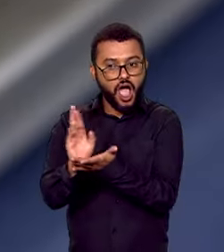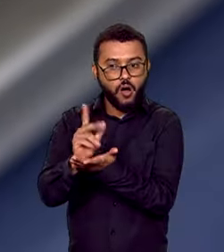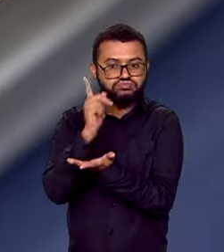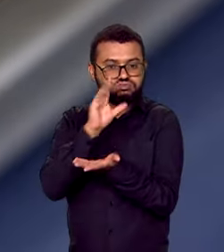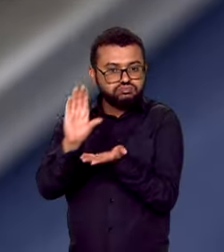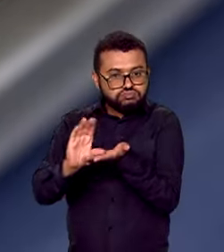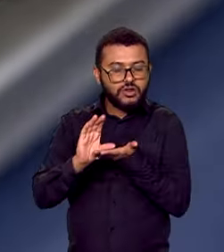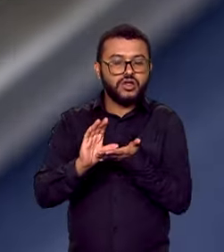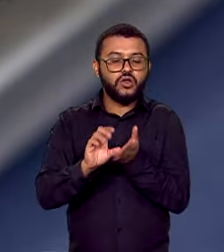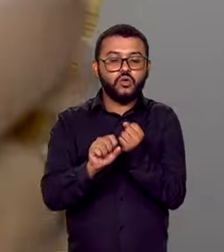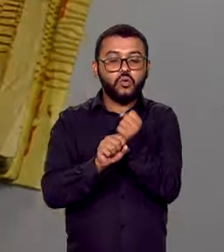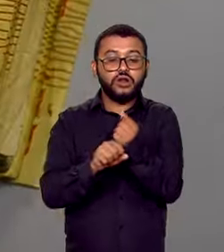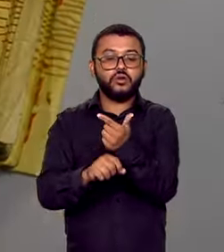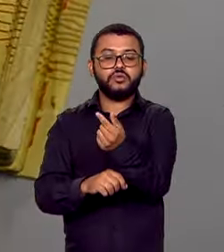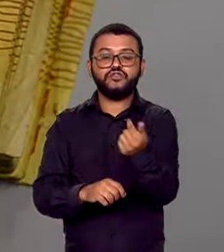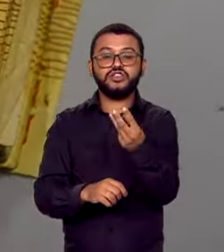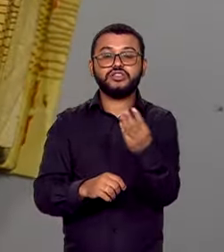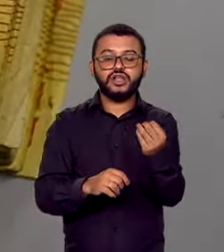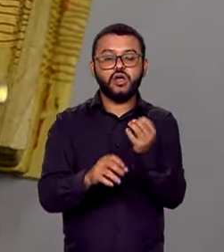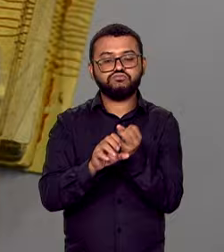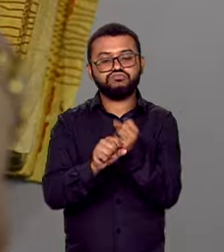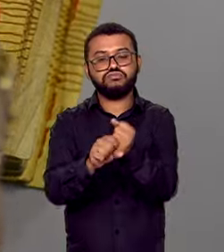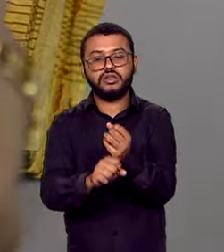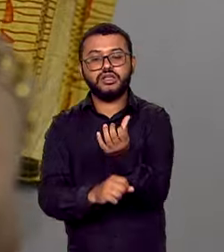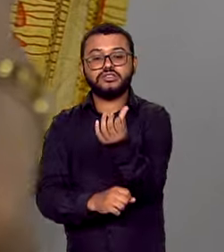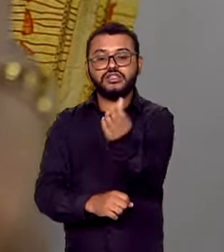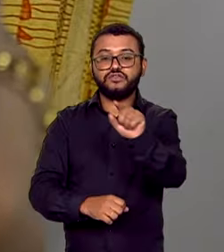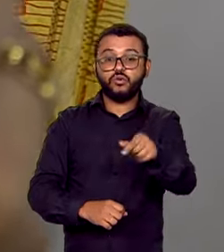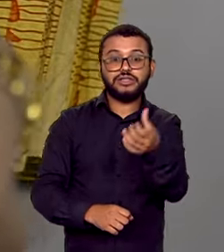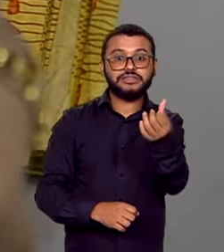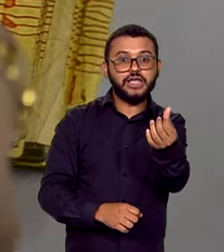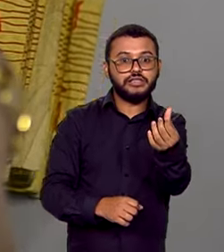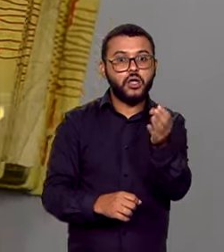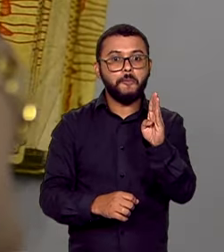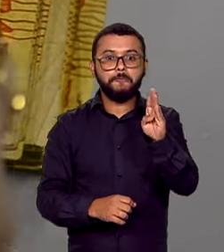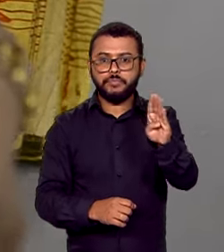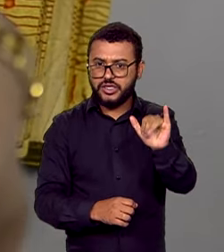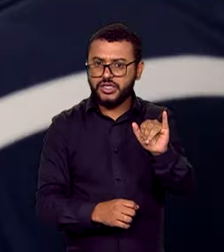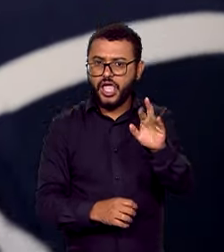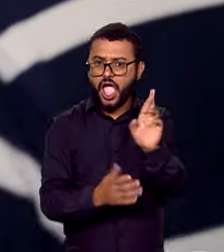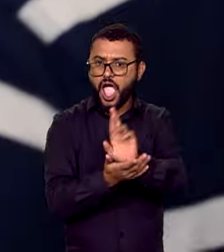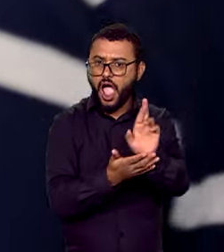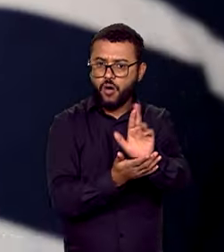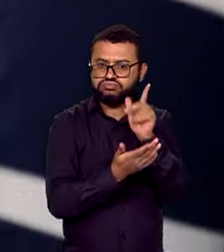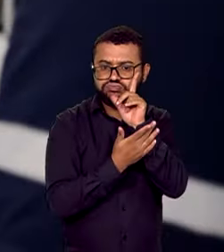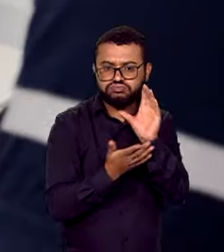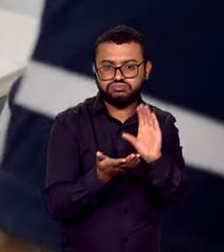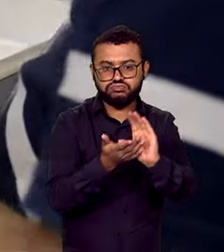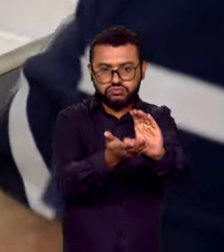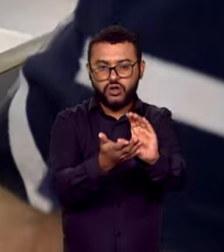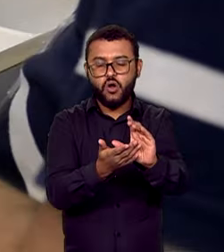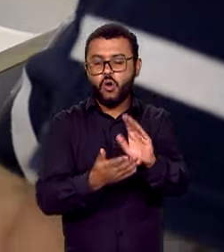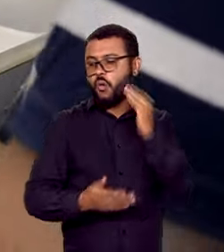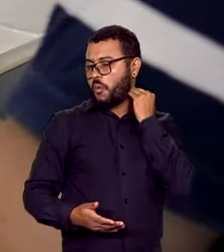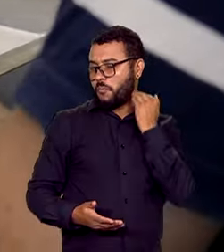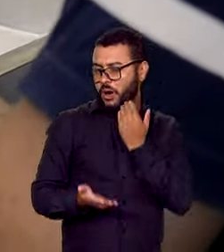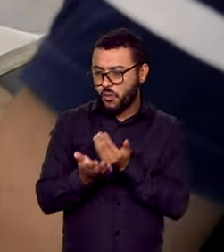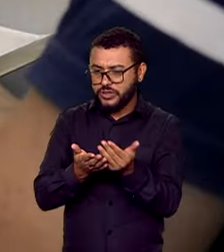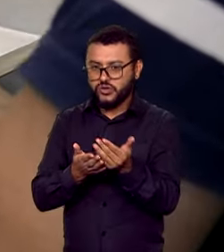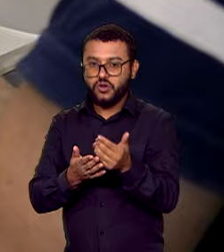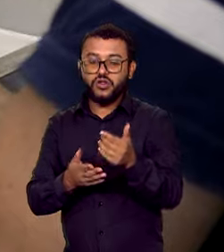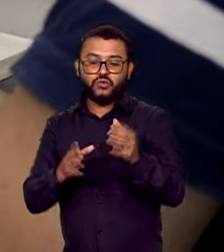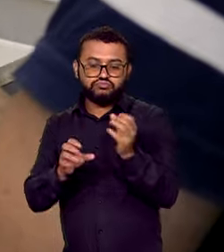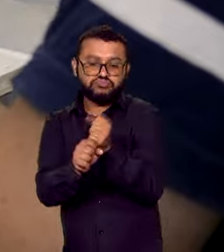2023, o valor acumulado foi de R 6,6 bilhões. O banco já injetou, em 2023, R